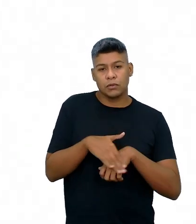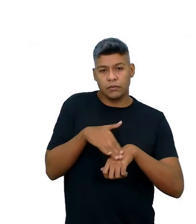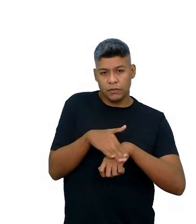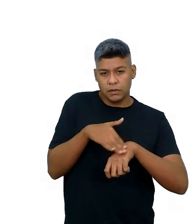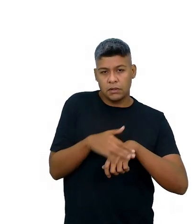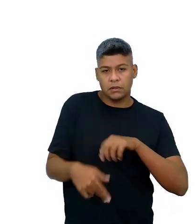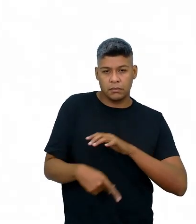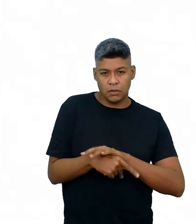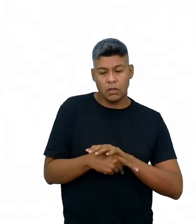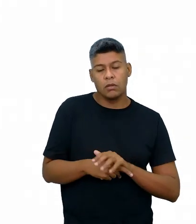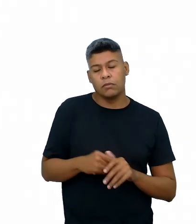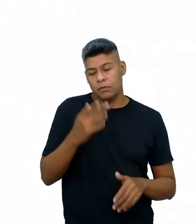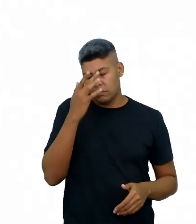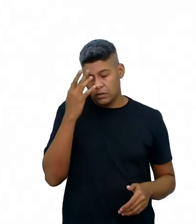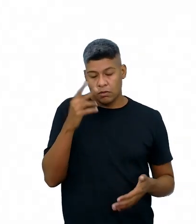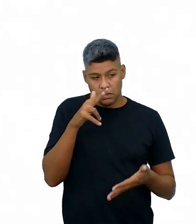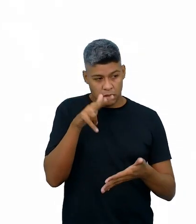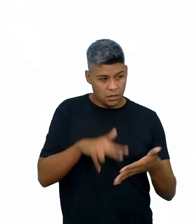os leitores.